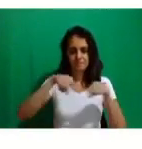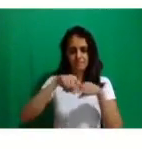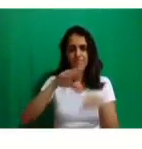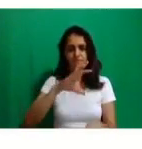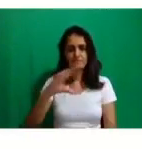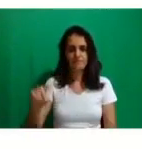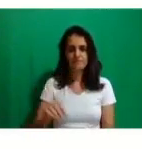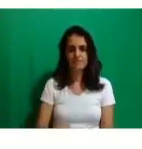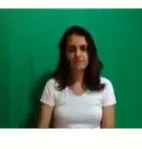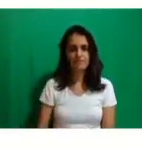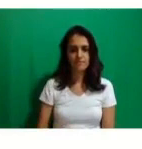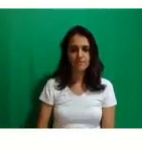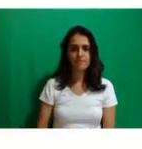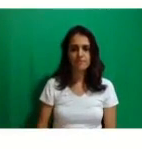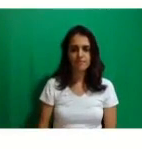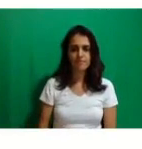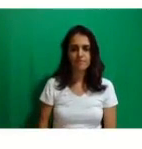o chat.